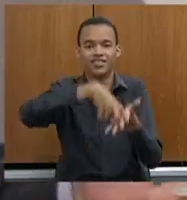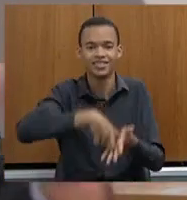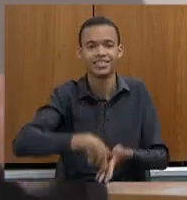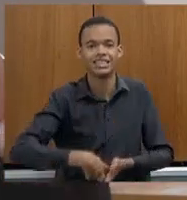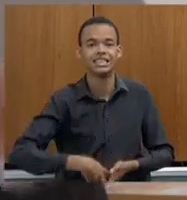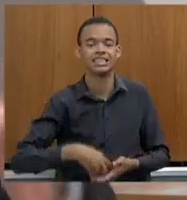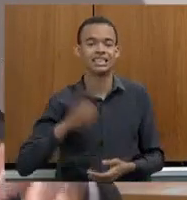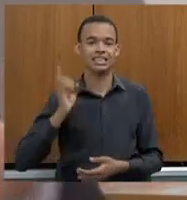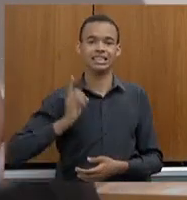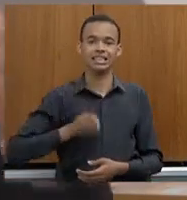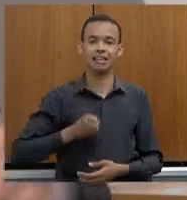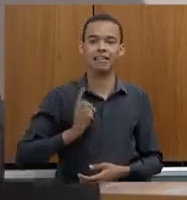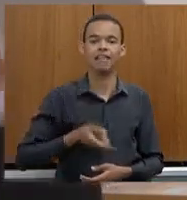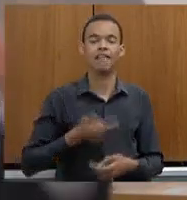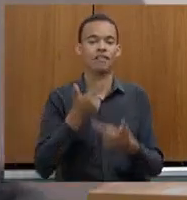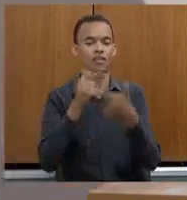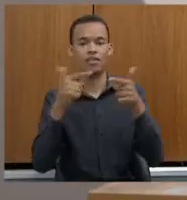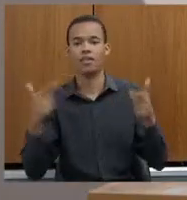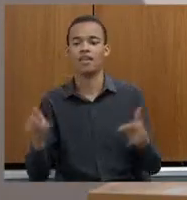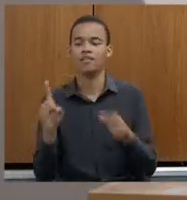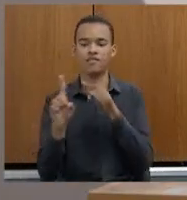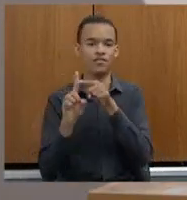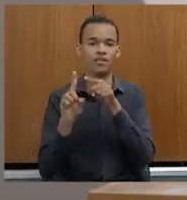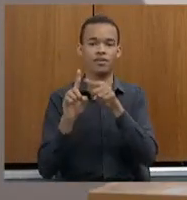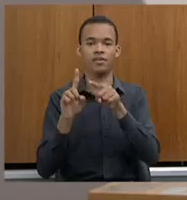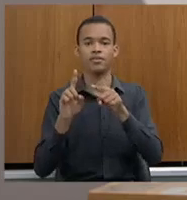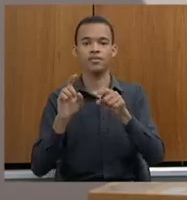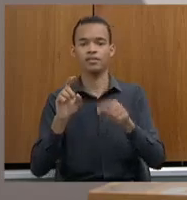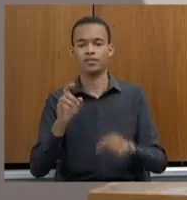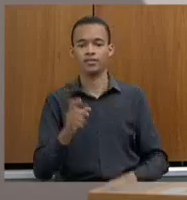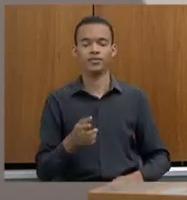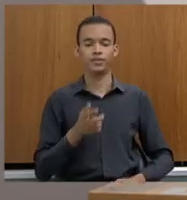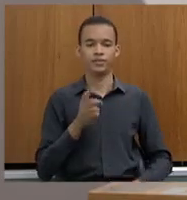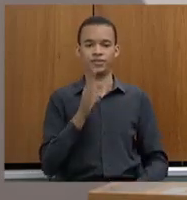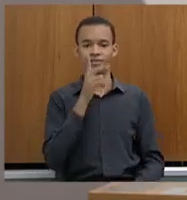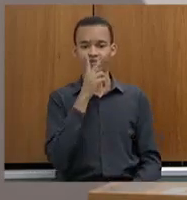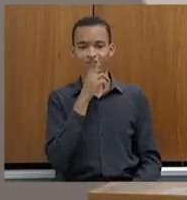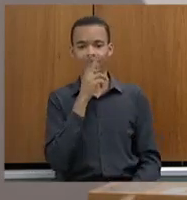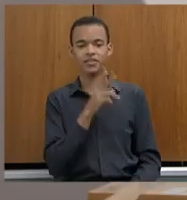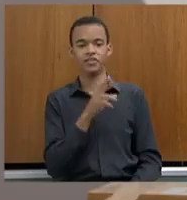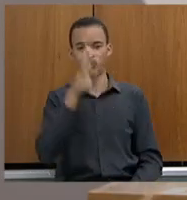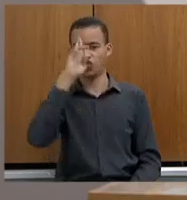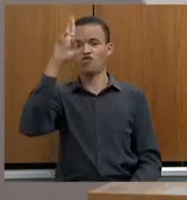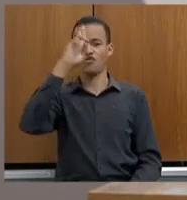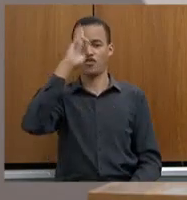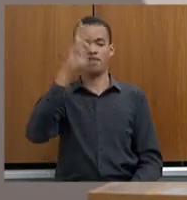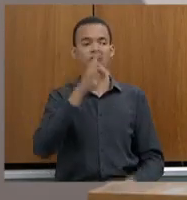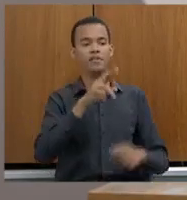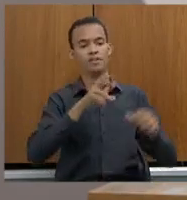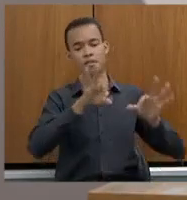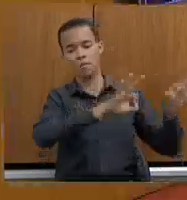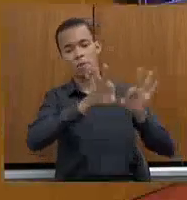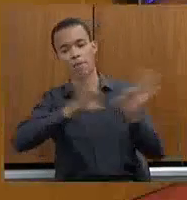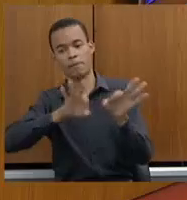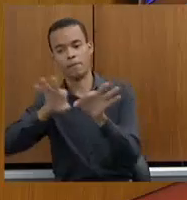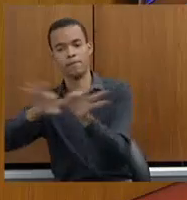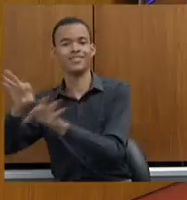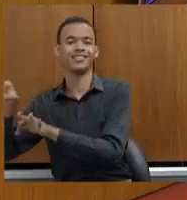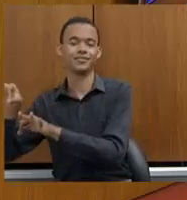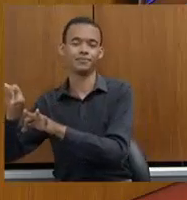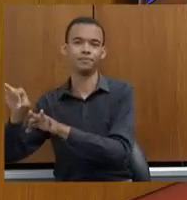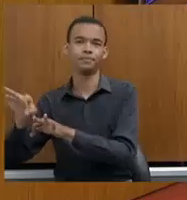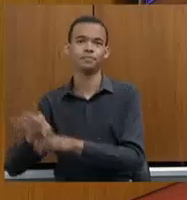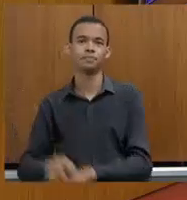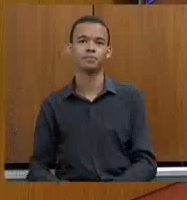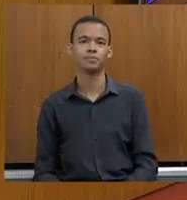delegado, não tem investigador, não tem nada, ele é tudo, ele é o xerifão. Vou concluir. Não, uma boa ideia. Vamos trazer esse